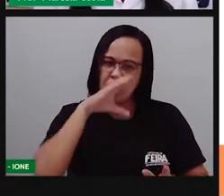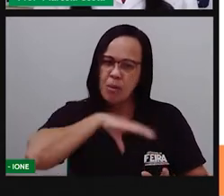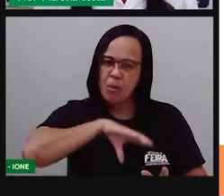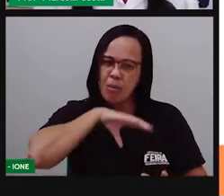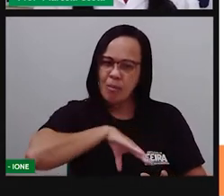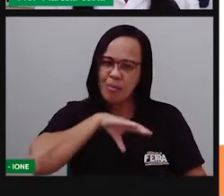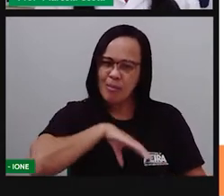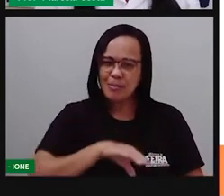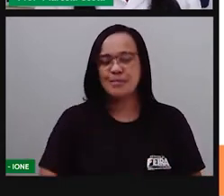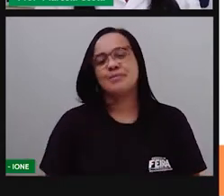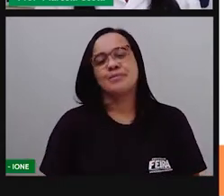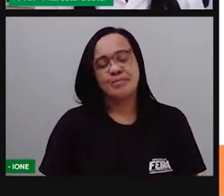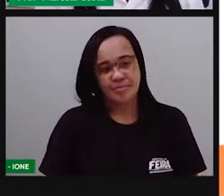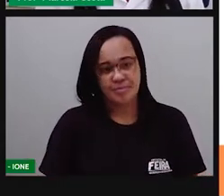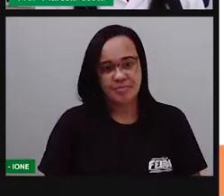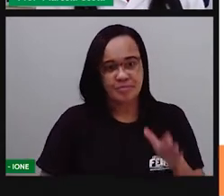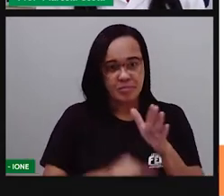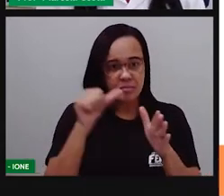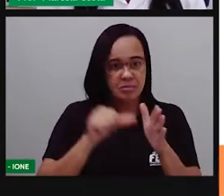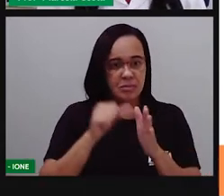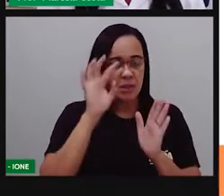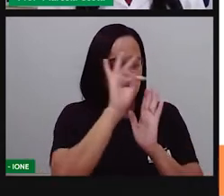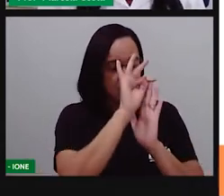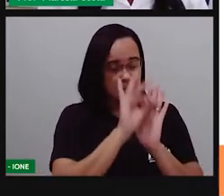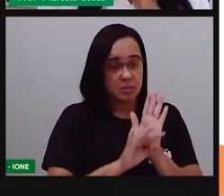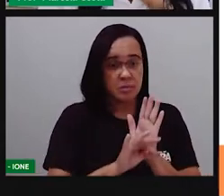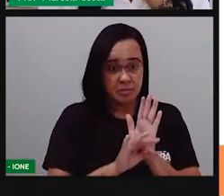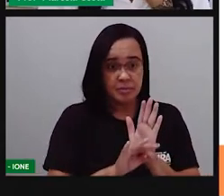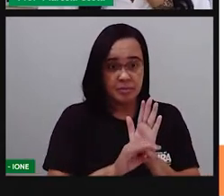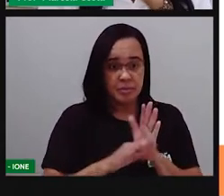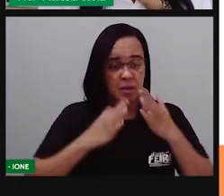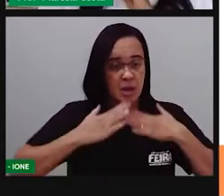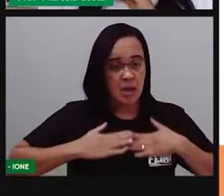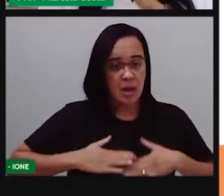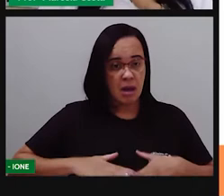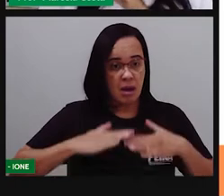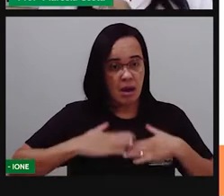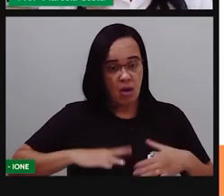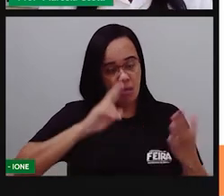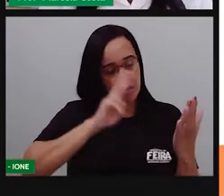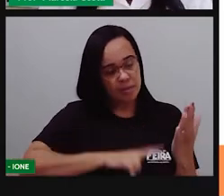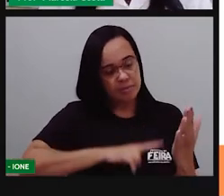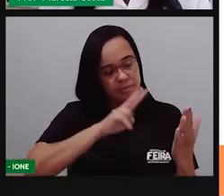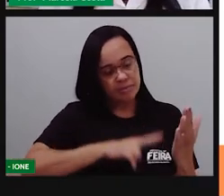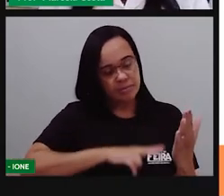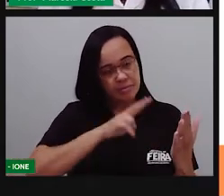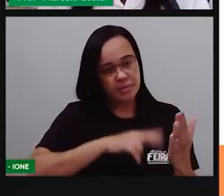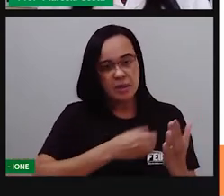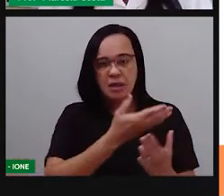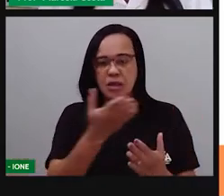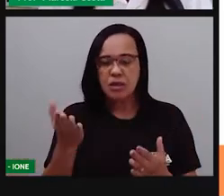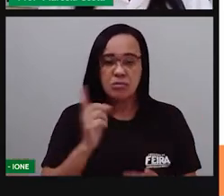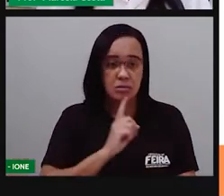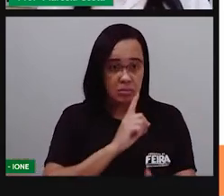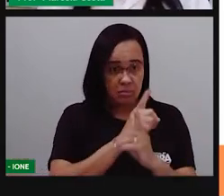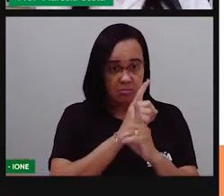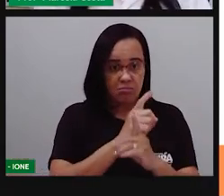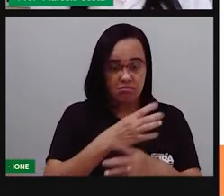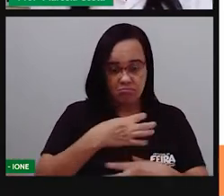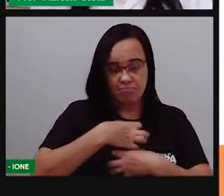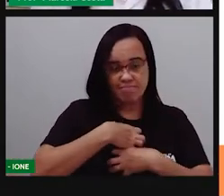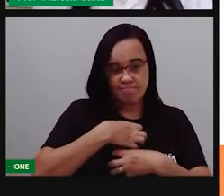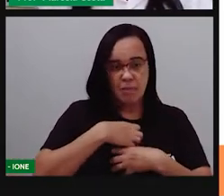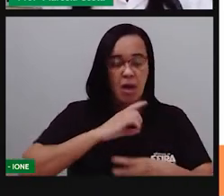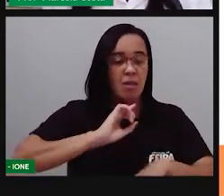primeira vez que a gente lê o texto, a gente vai ler bem devagar para você identificar os sons e depois a